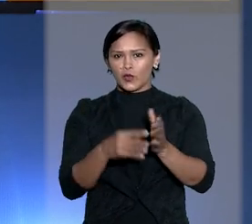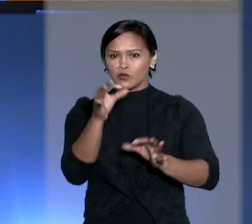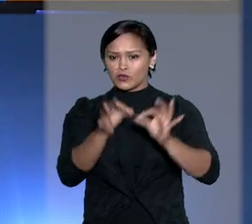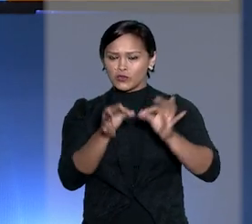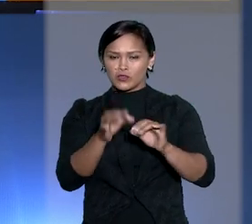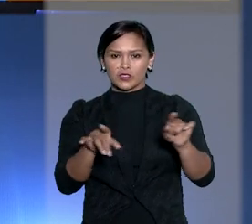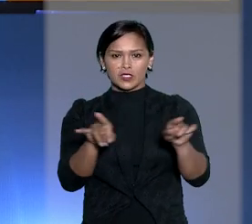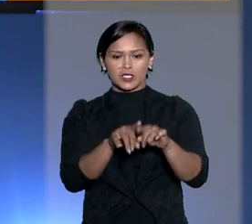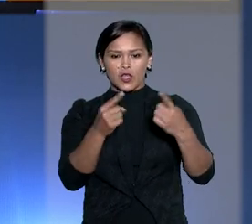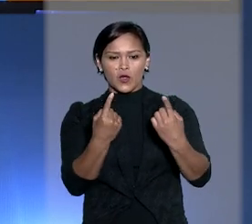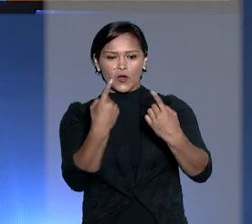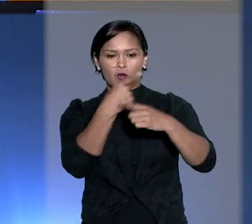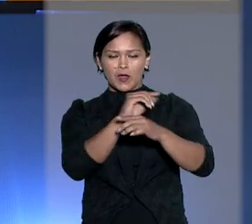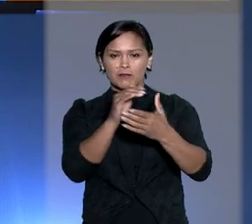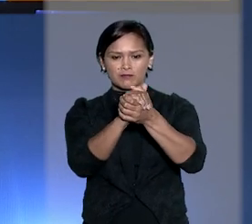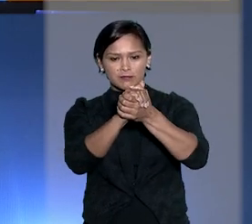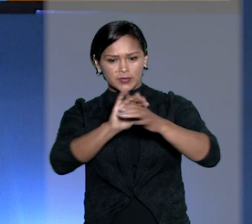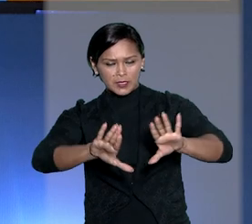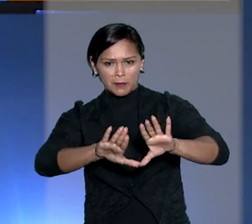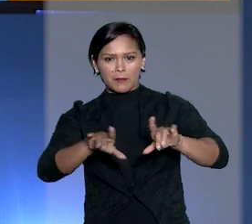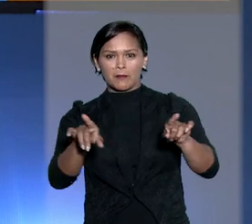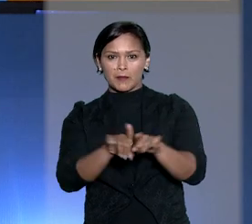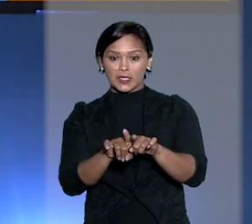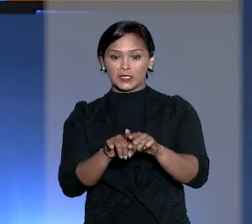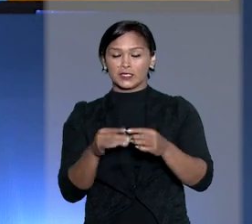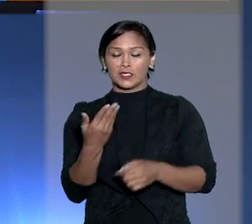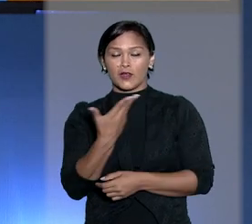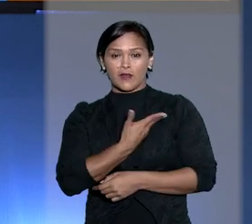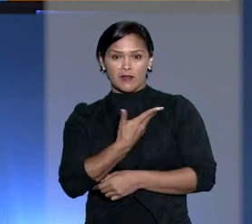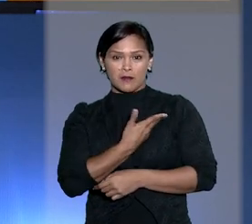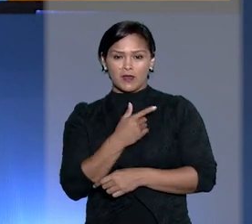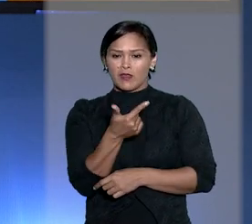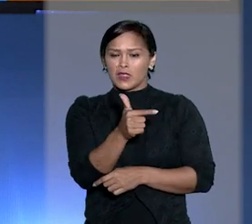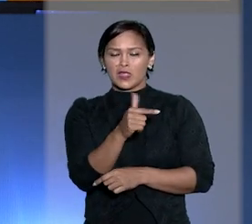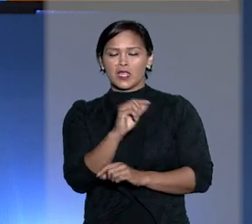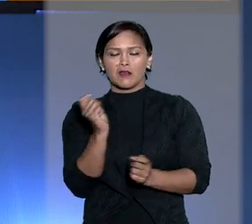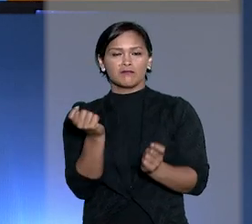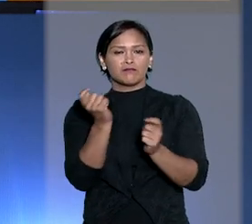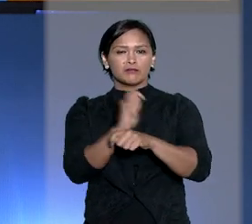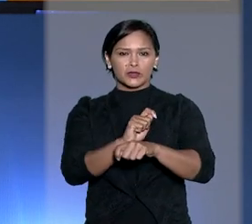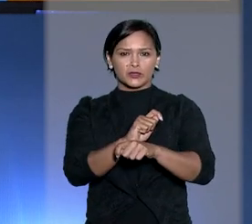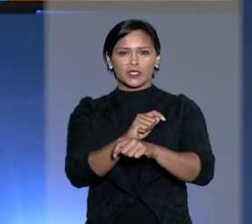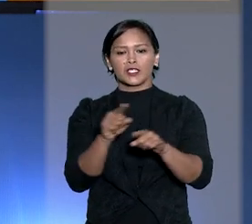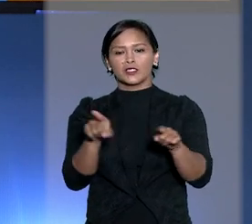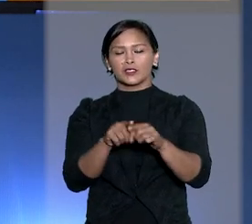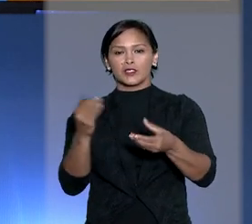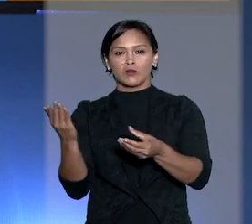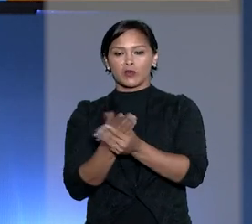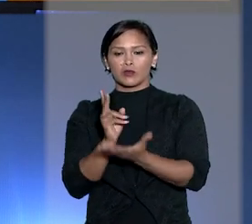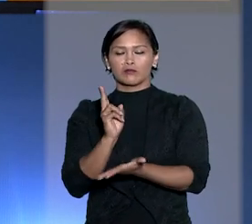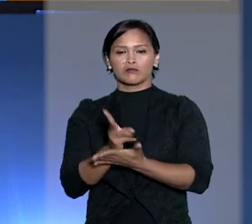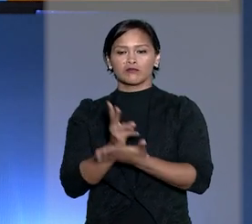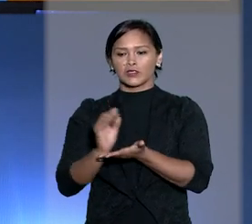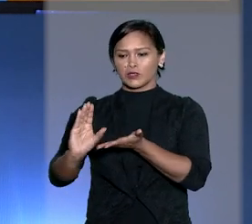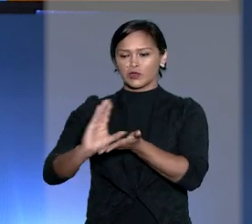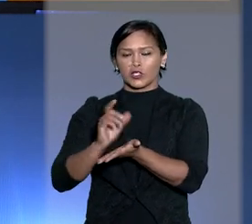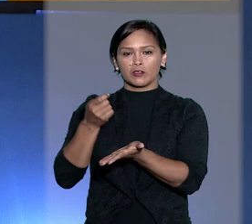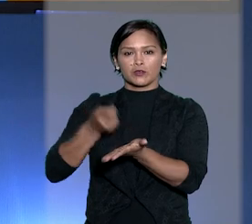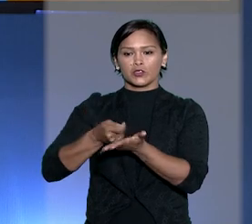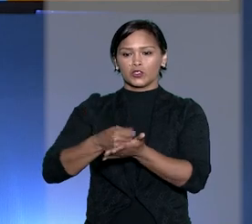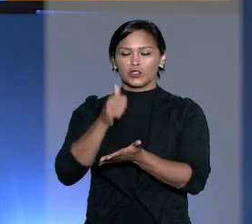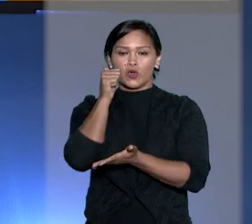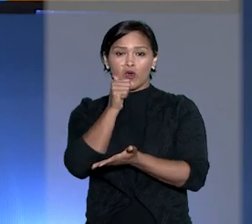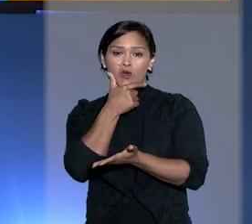judicial que converte a separação litigiosa em amigável não impede o prosseguimento da ação de pedido de